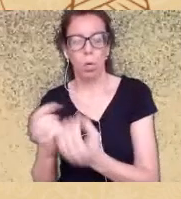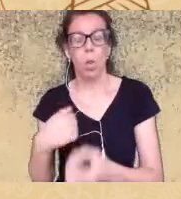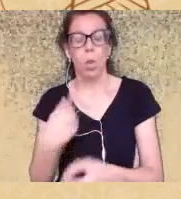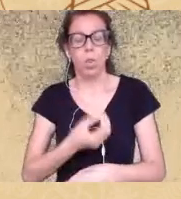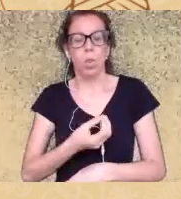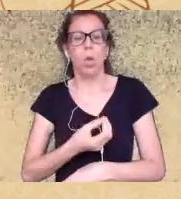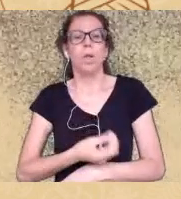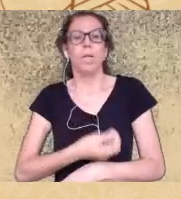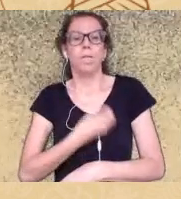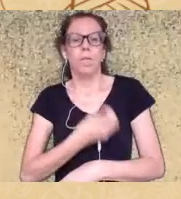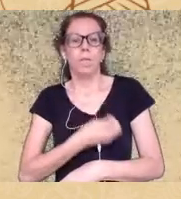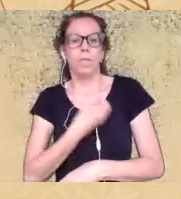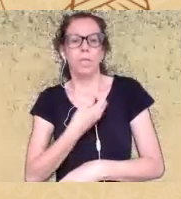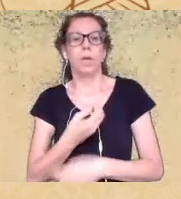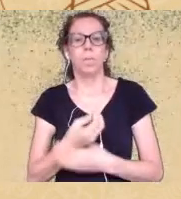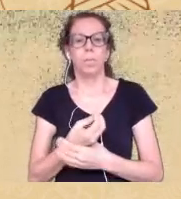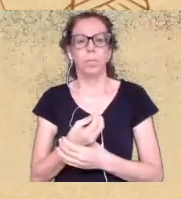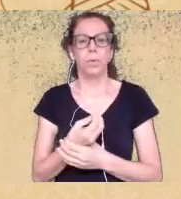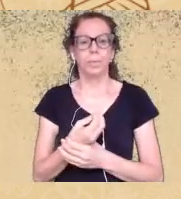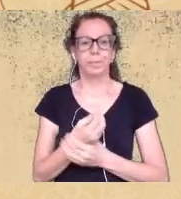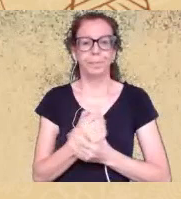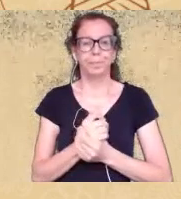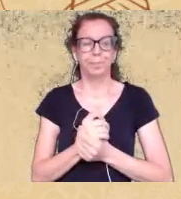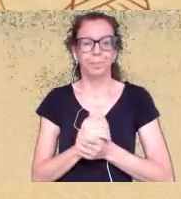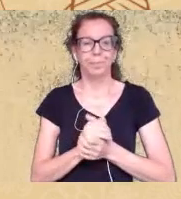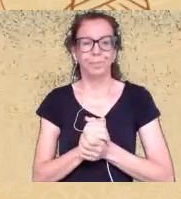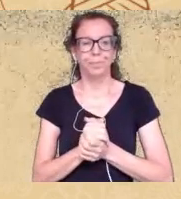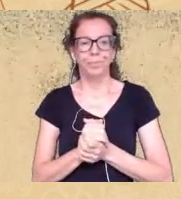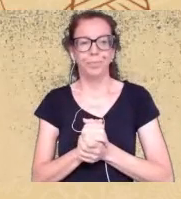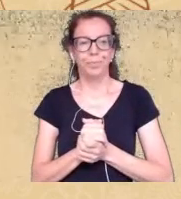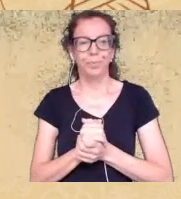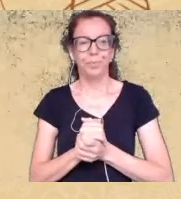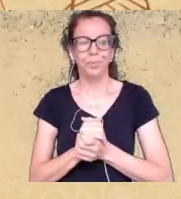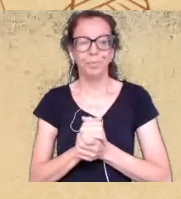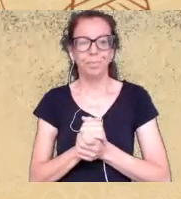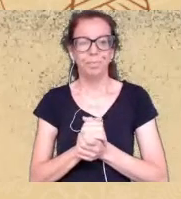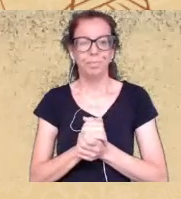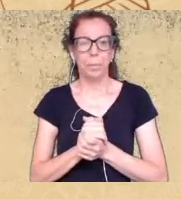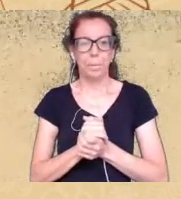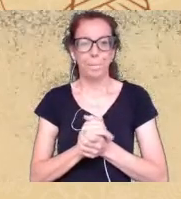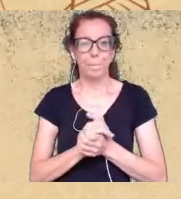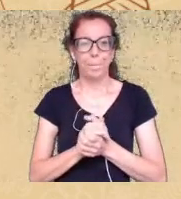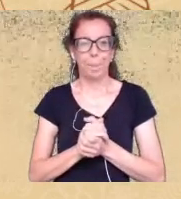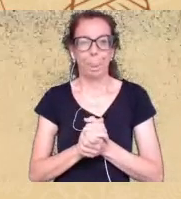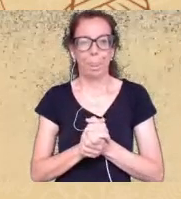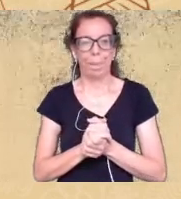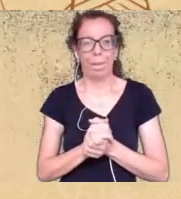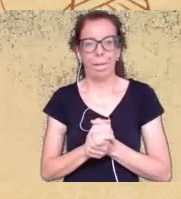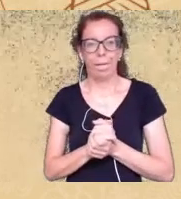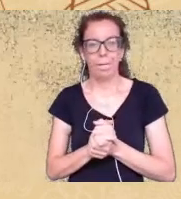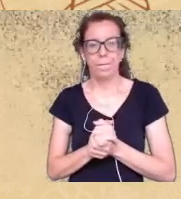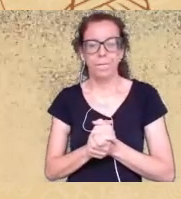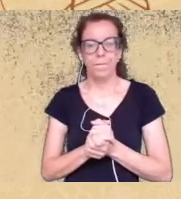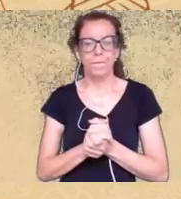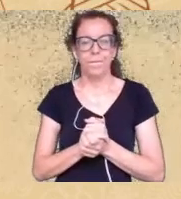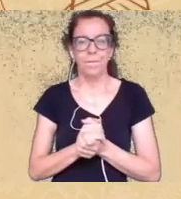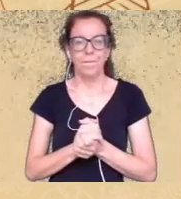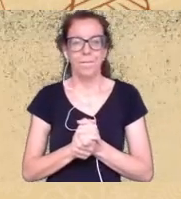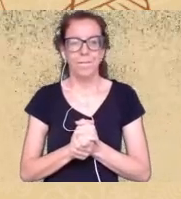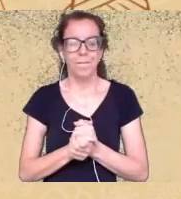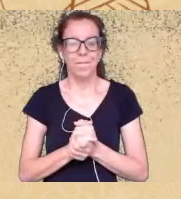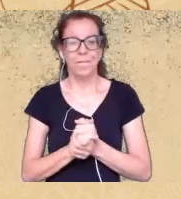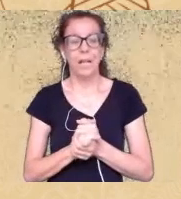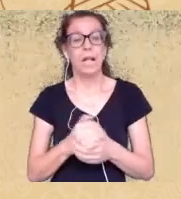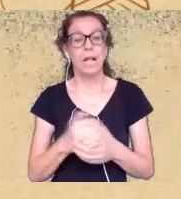gente tem que preencher látis eu daqui a pouco vou falar Eliane depois você me dá uma declaração que eu participei porque meu látis tem que ser potente ainda